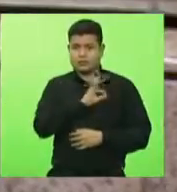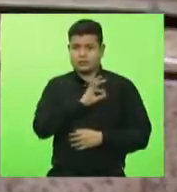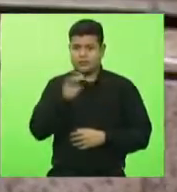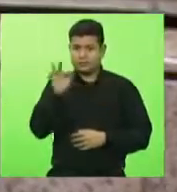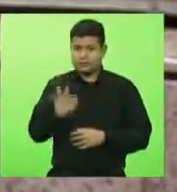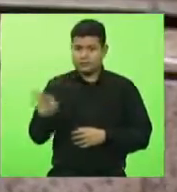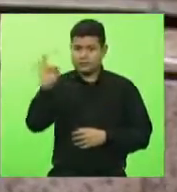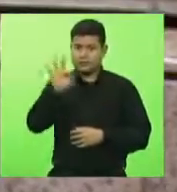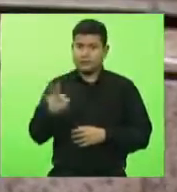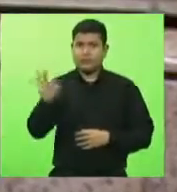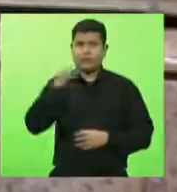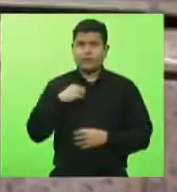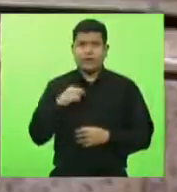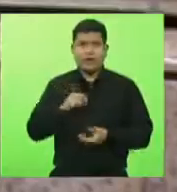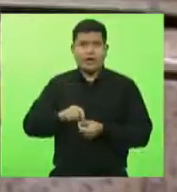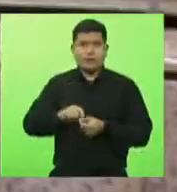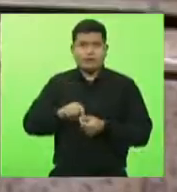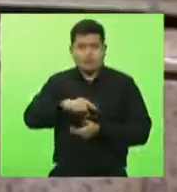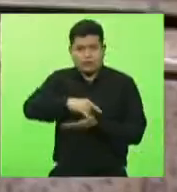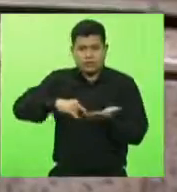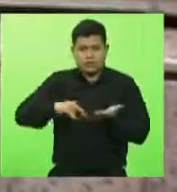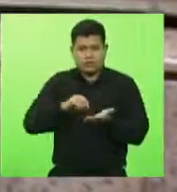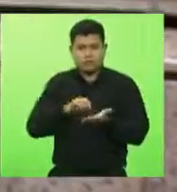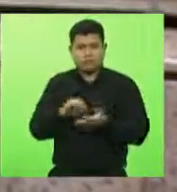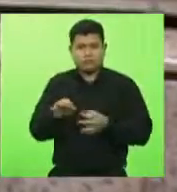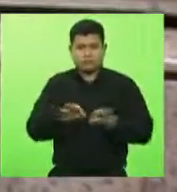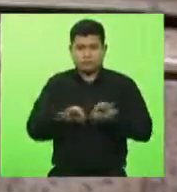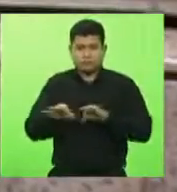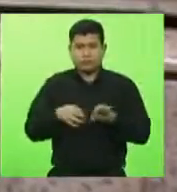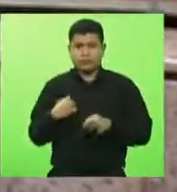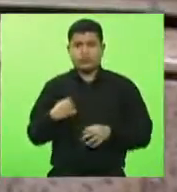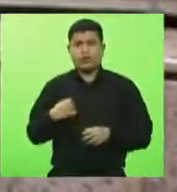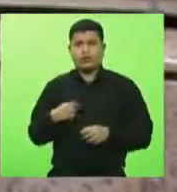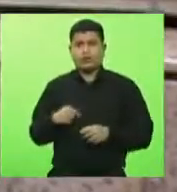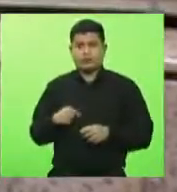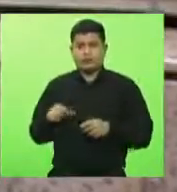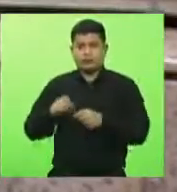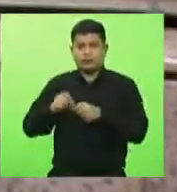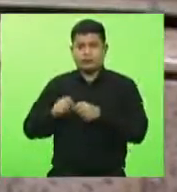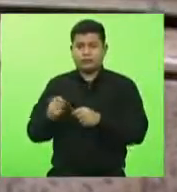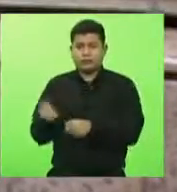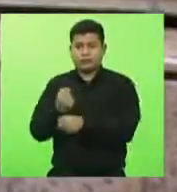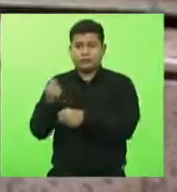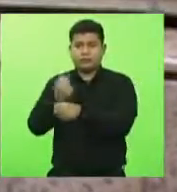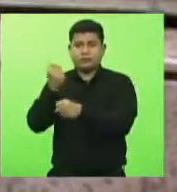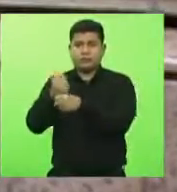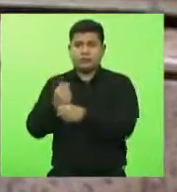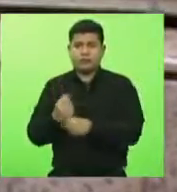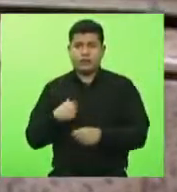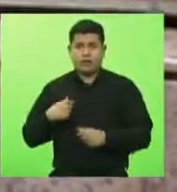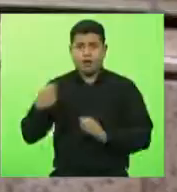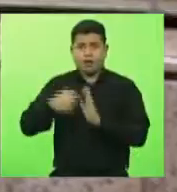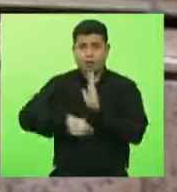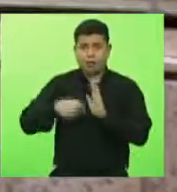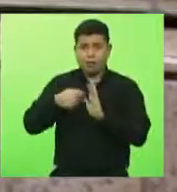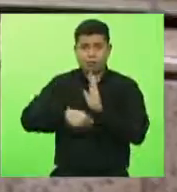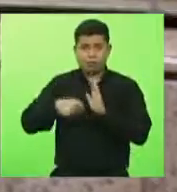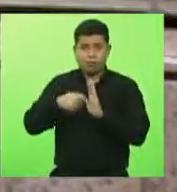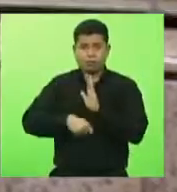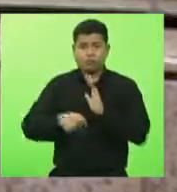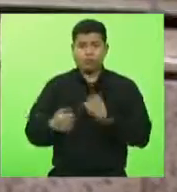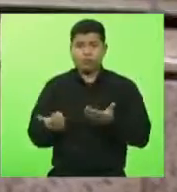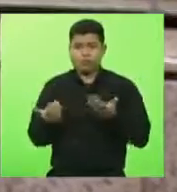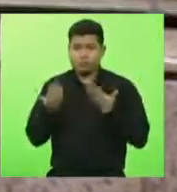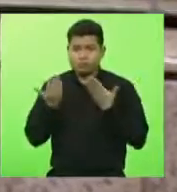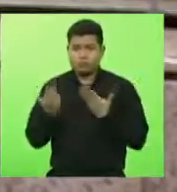a documentação, e depois foi feito lá um local de atendimento, que tudo isso foi luta da União dos Parlamentares do Mercosul, junto